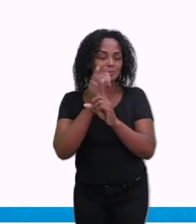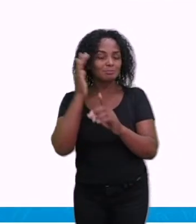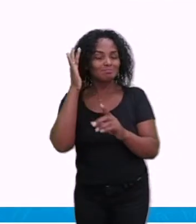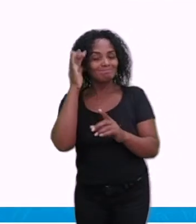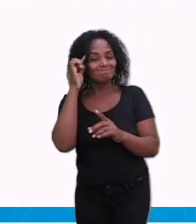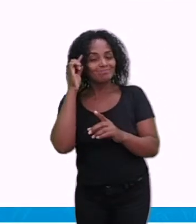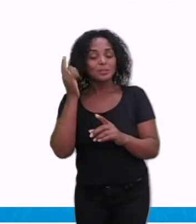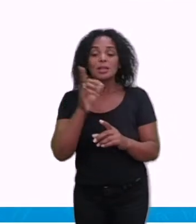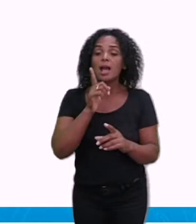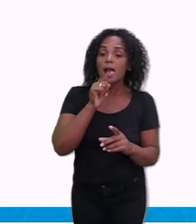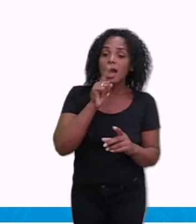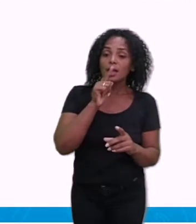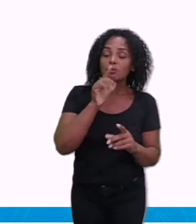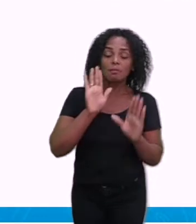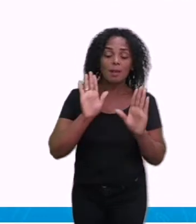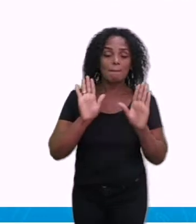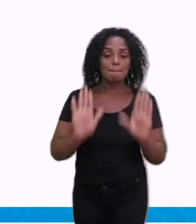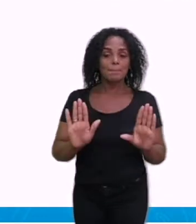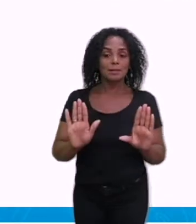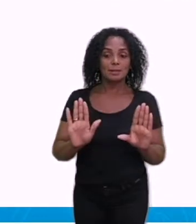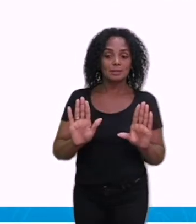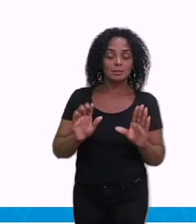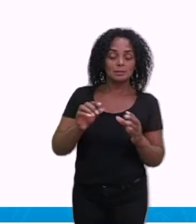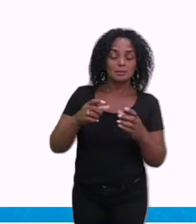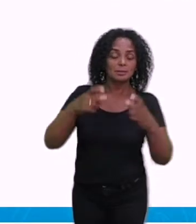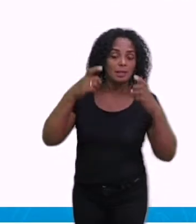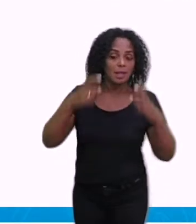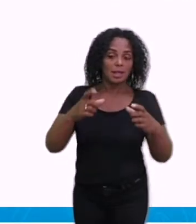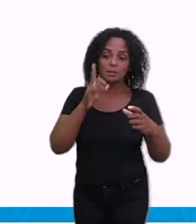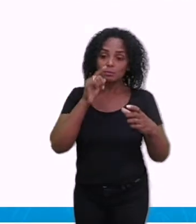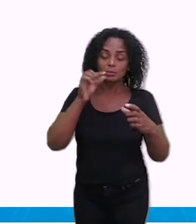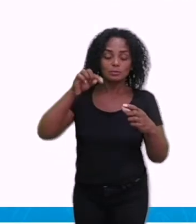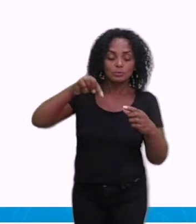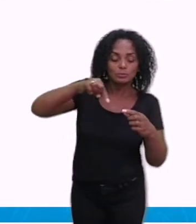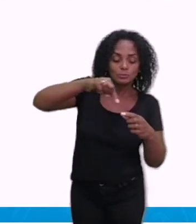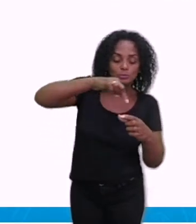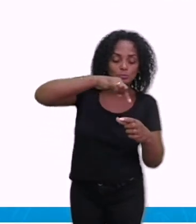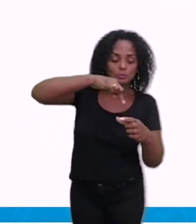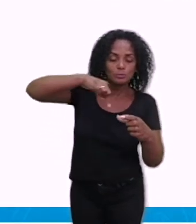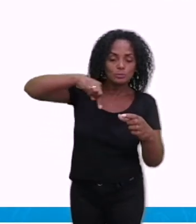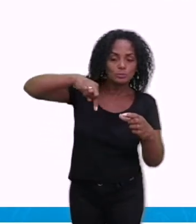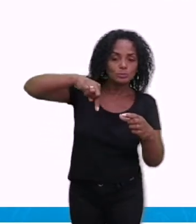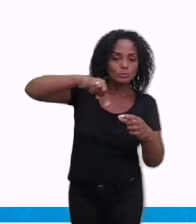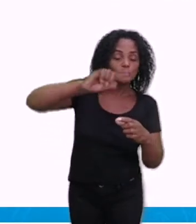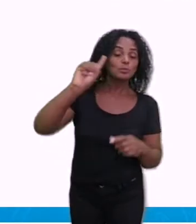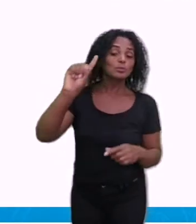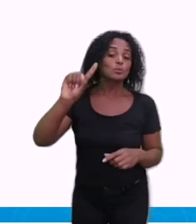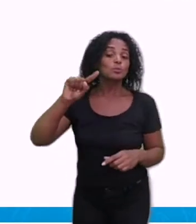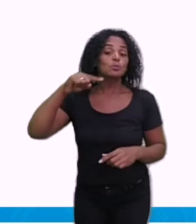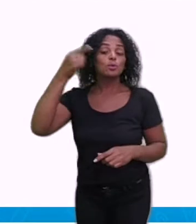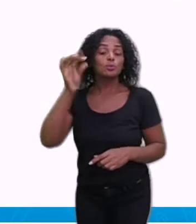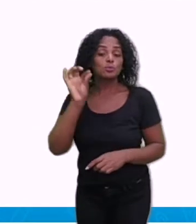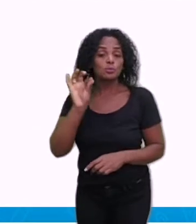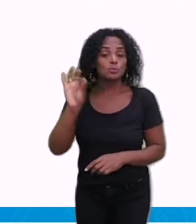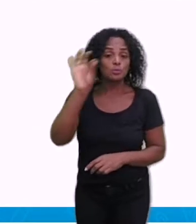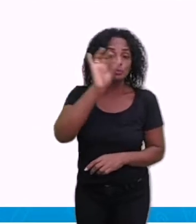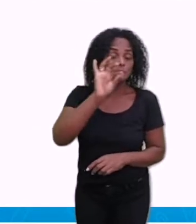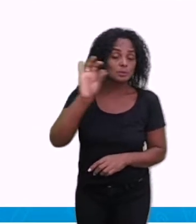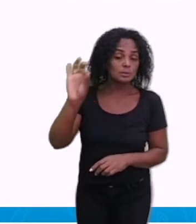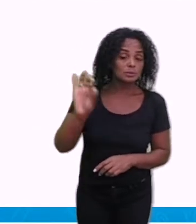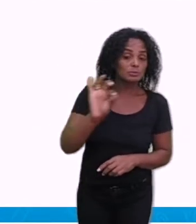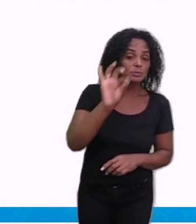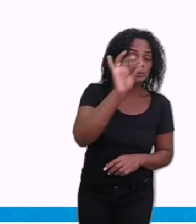Então ele coloca sempre nas beiradas, tá bom? Já o outro animal,